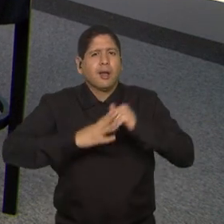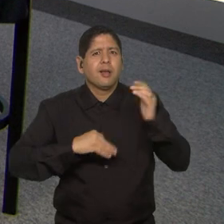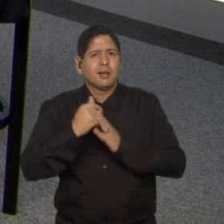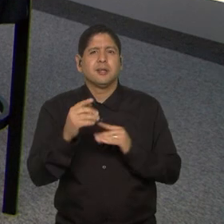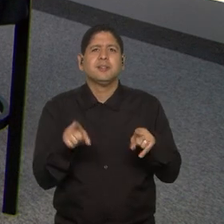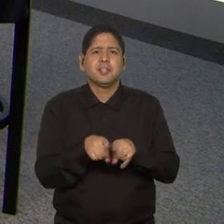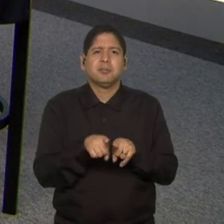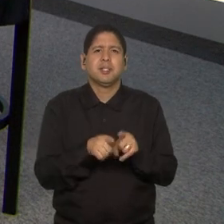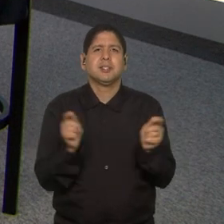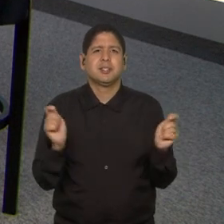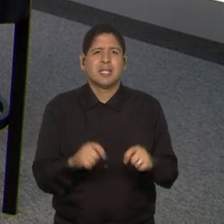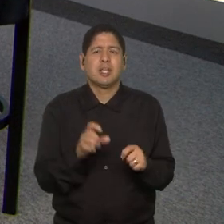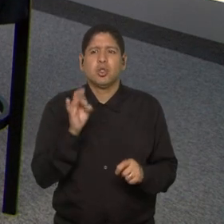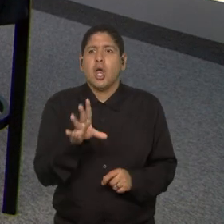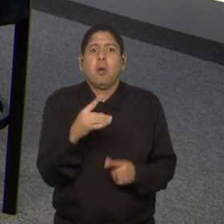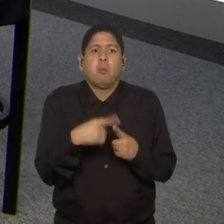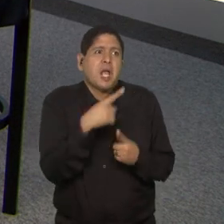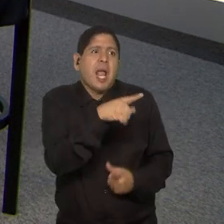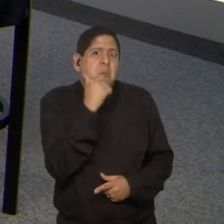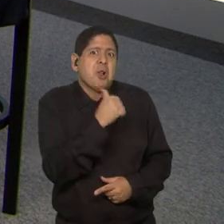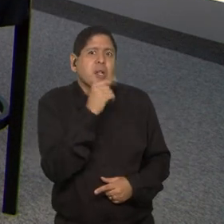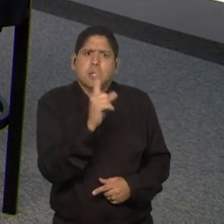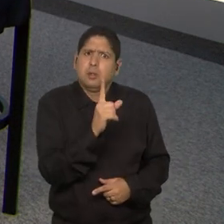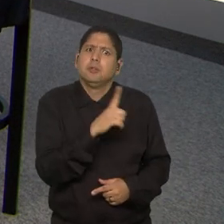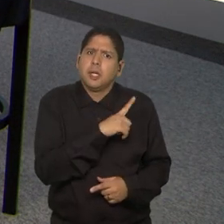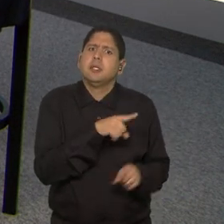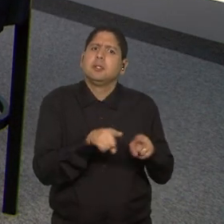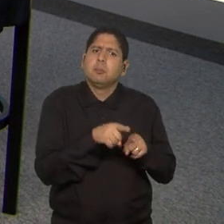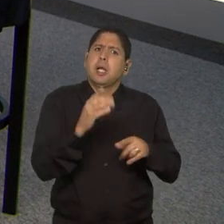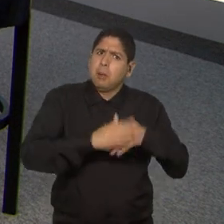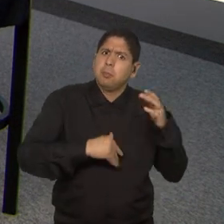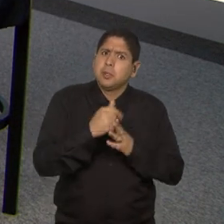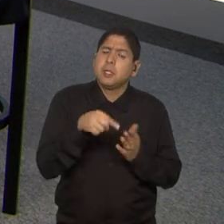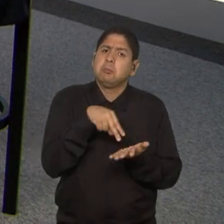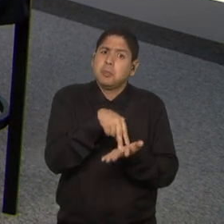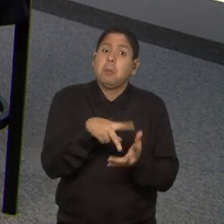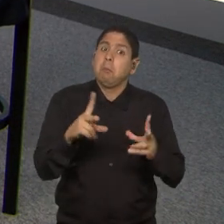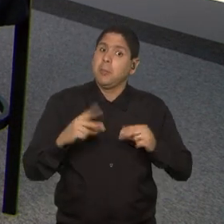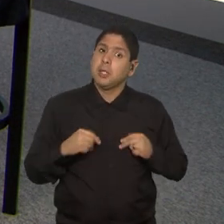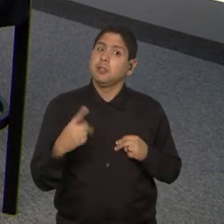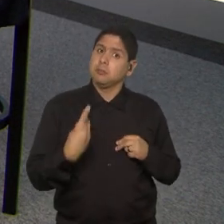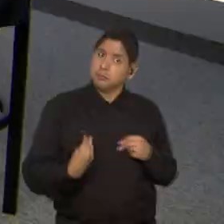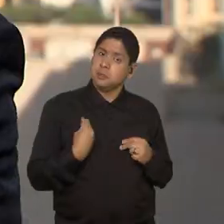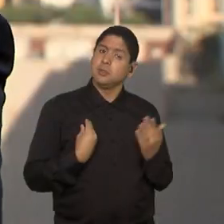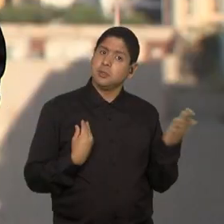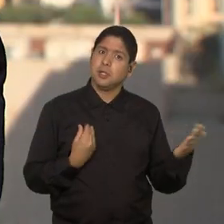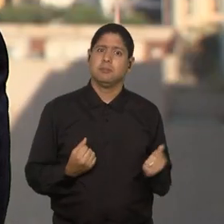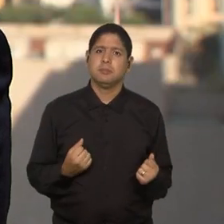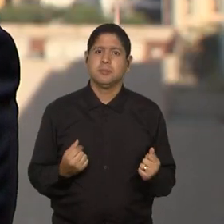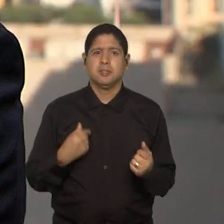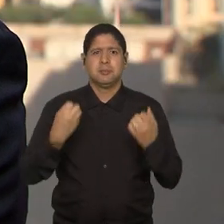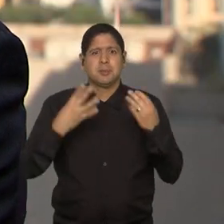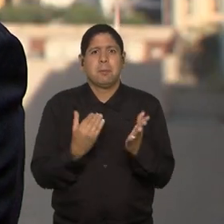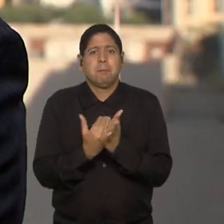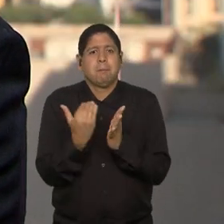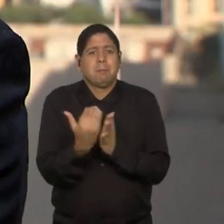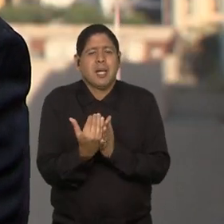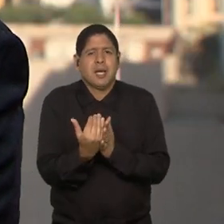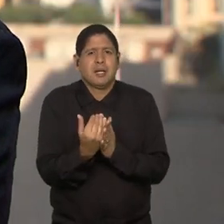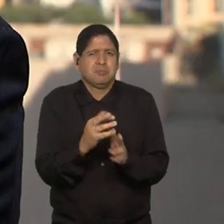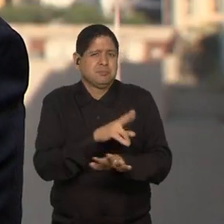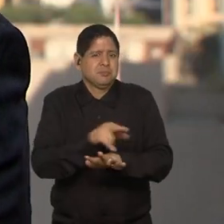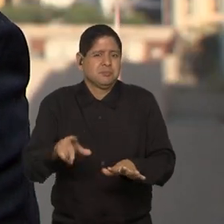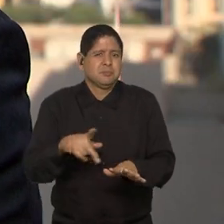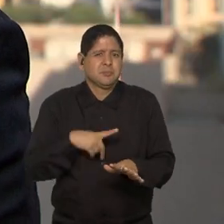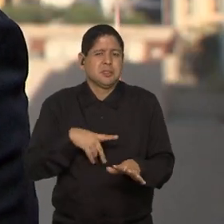Porque isso também não é só porque a mulher tem capacidade, tem que estar lá e merece estar lá. Então, acho que eu abordei de forma um pouco genérica,